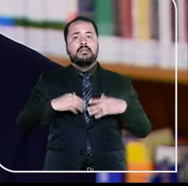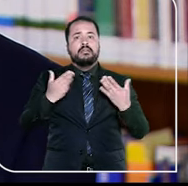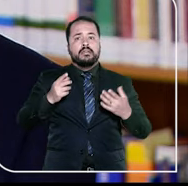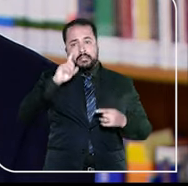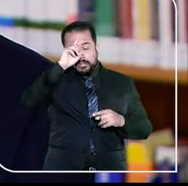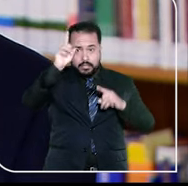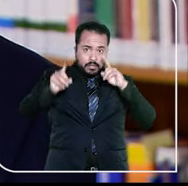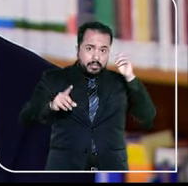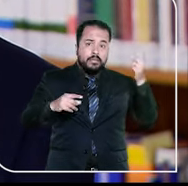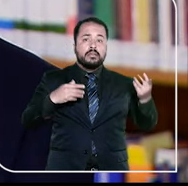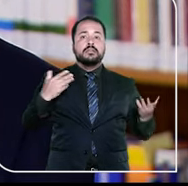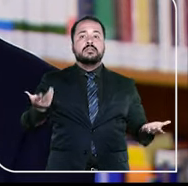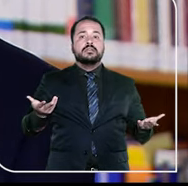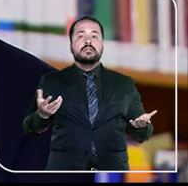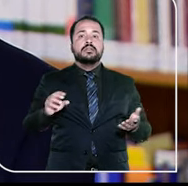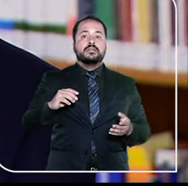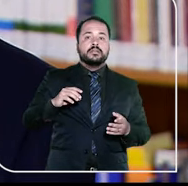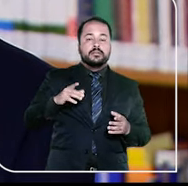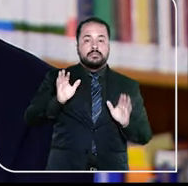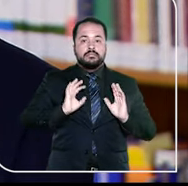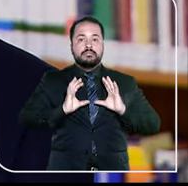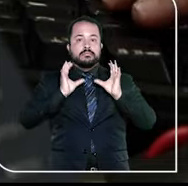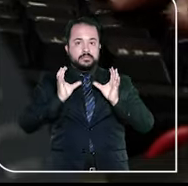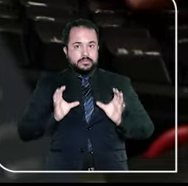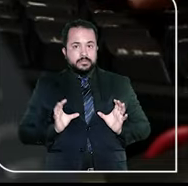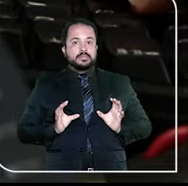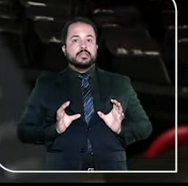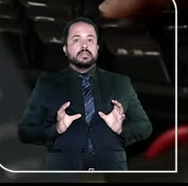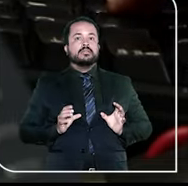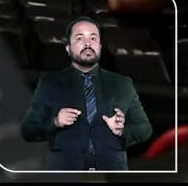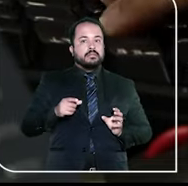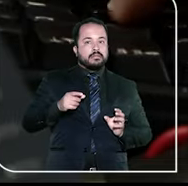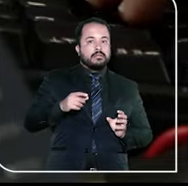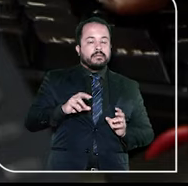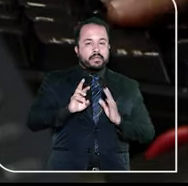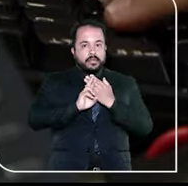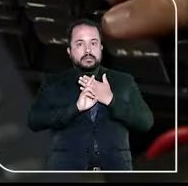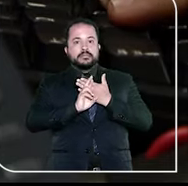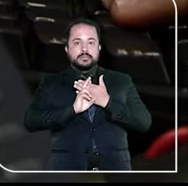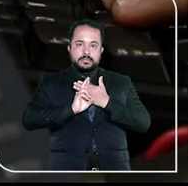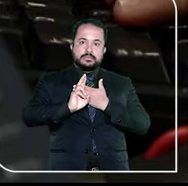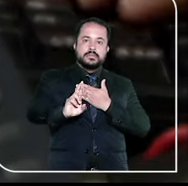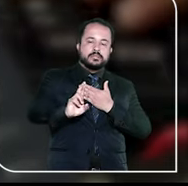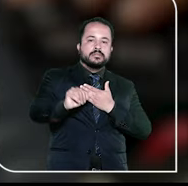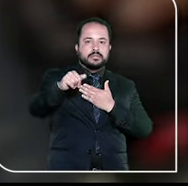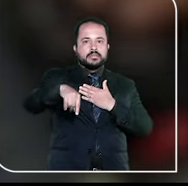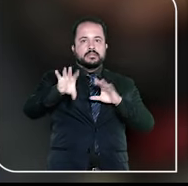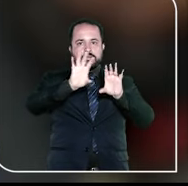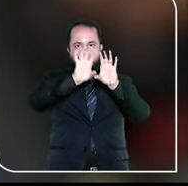É importante para ter essa possibilidade que o cidadão tenha uma resposta do tribunal.